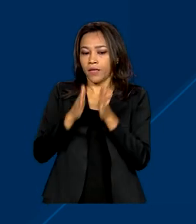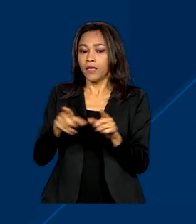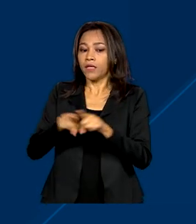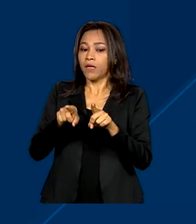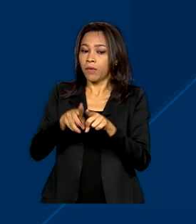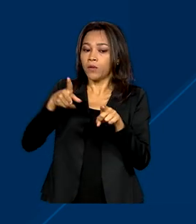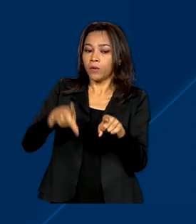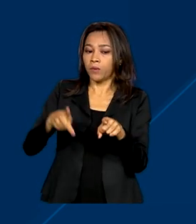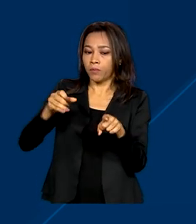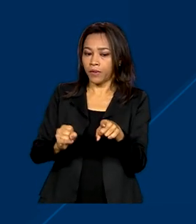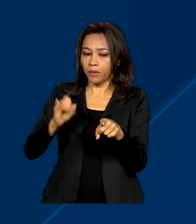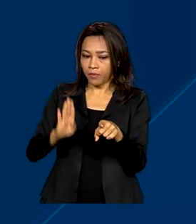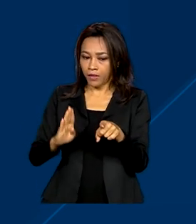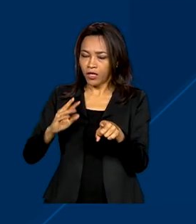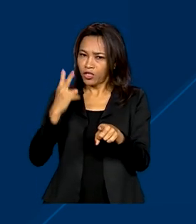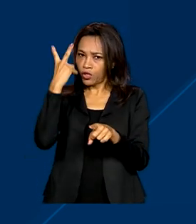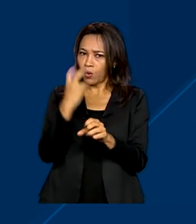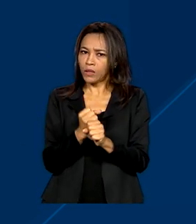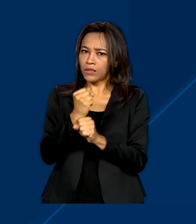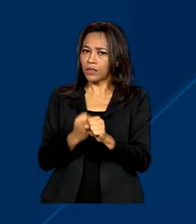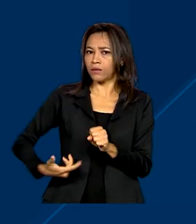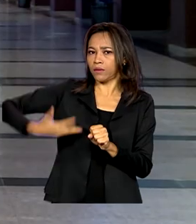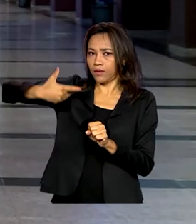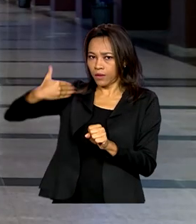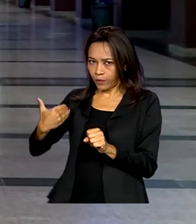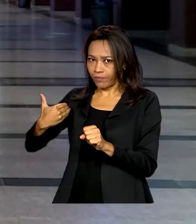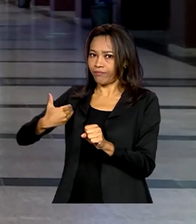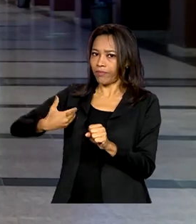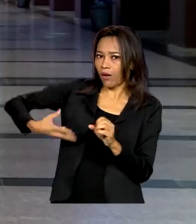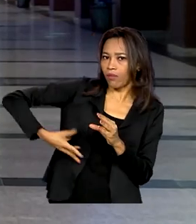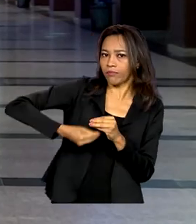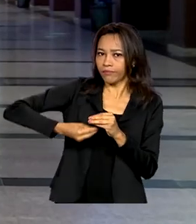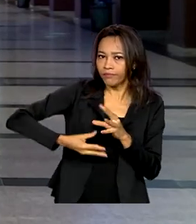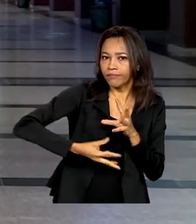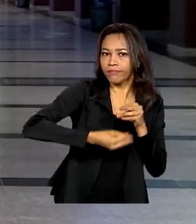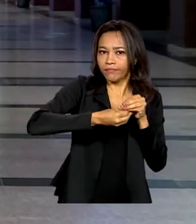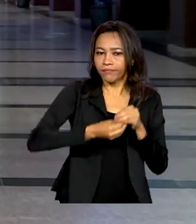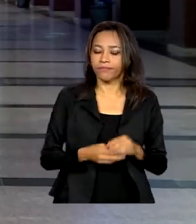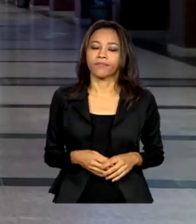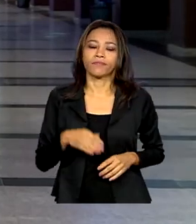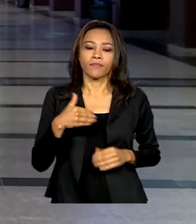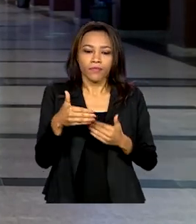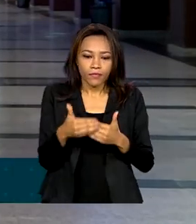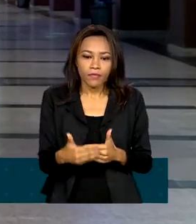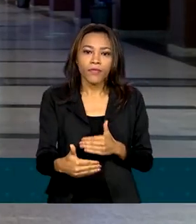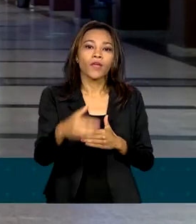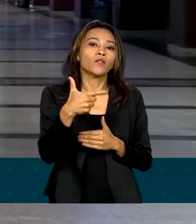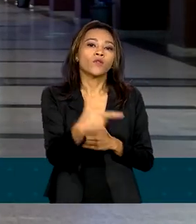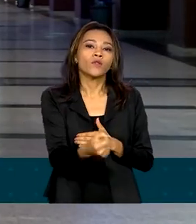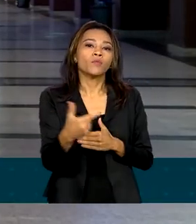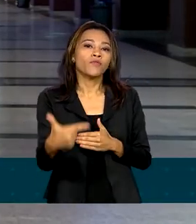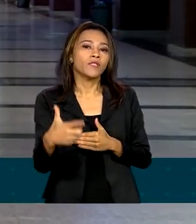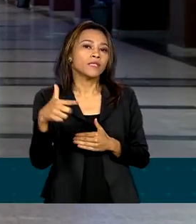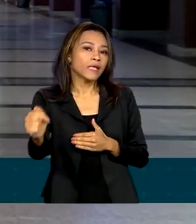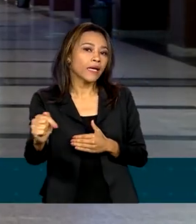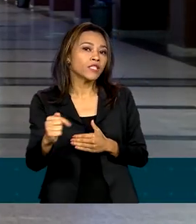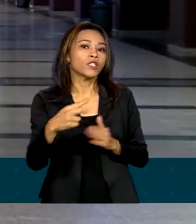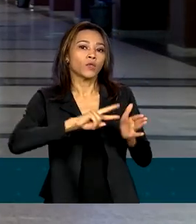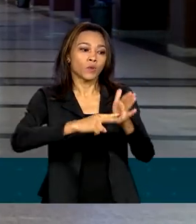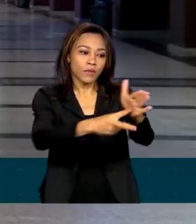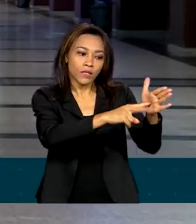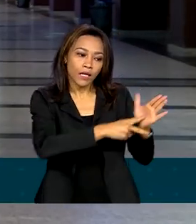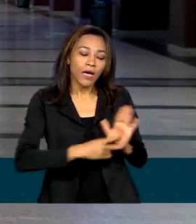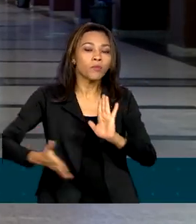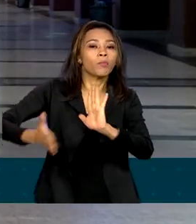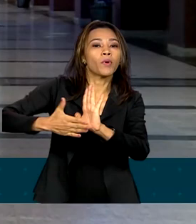interno bruto de dois anos anteriores. A partir de 2027, as centrais sindicais propõem uma política de